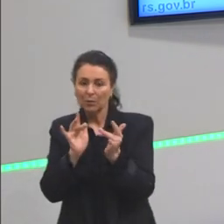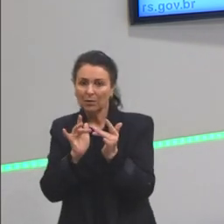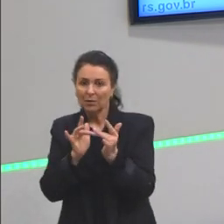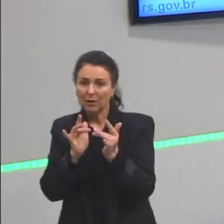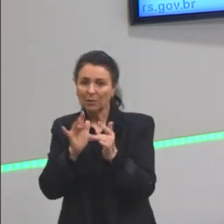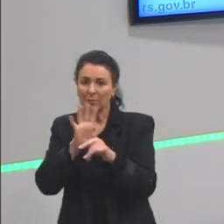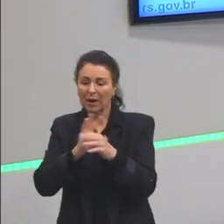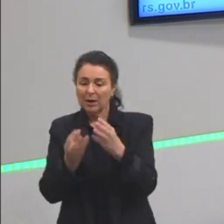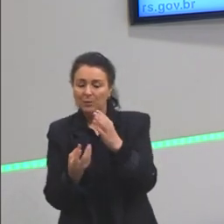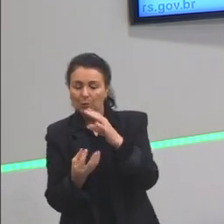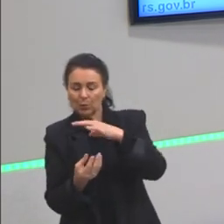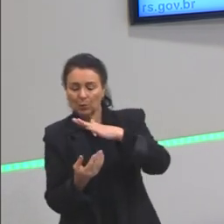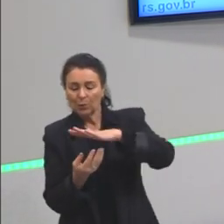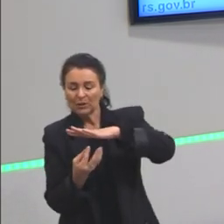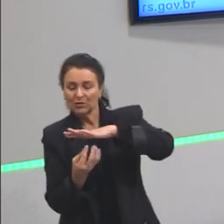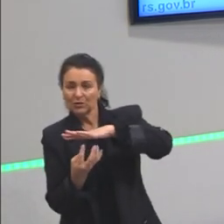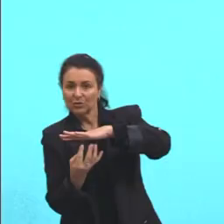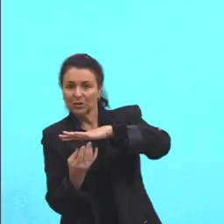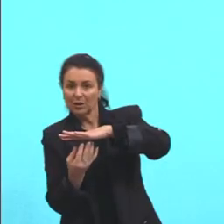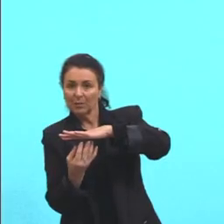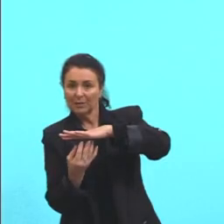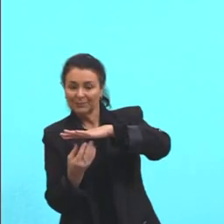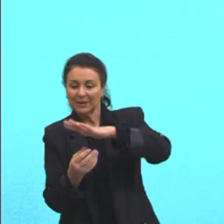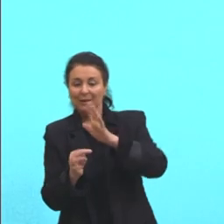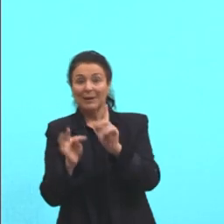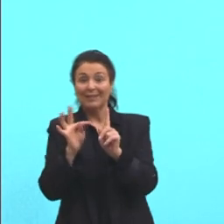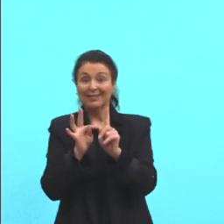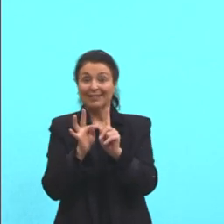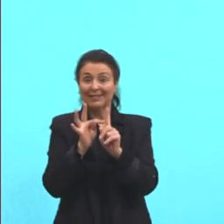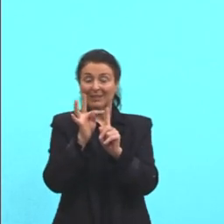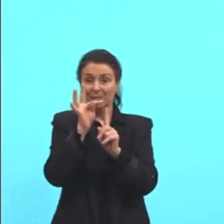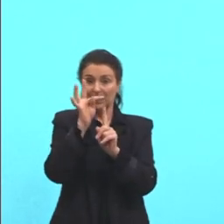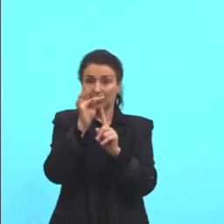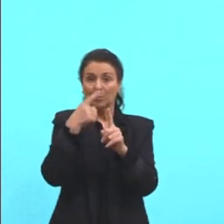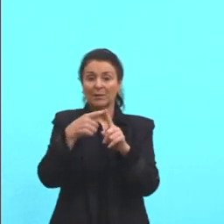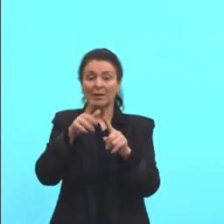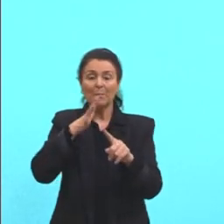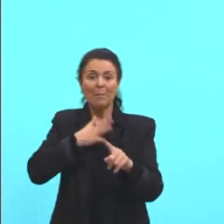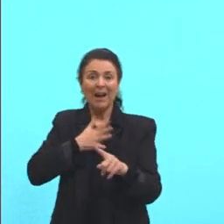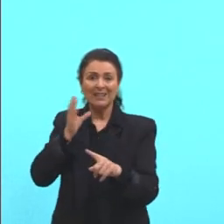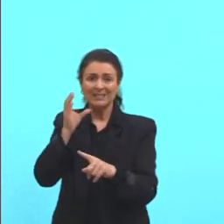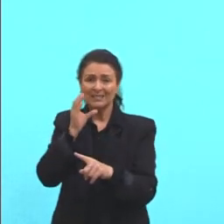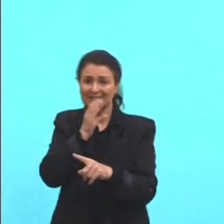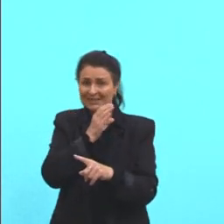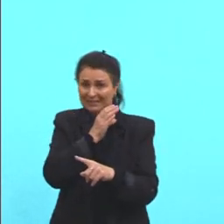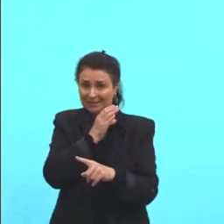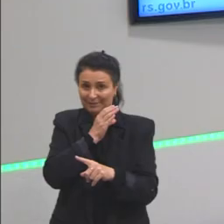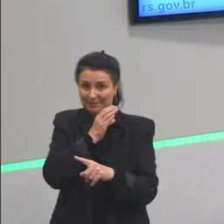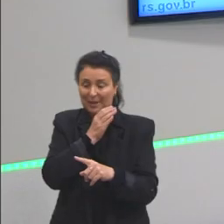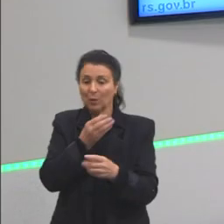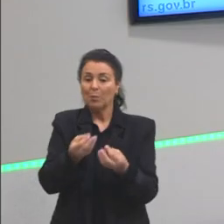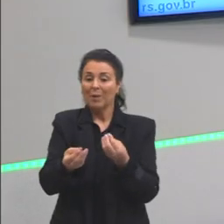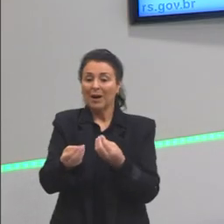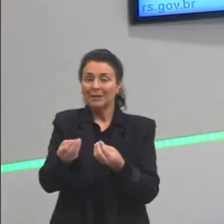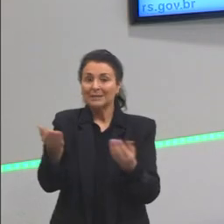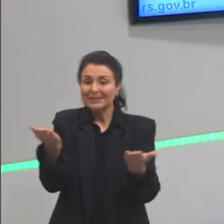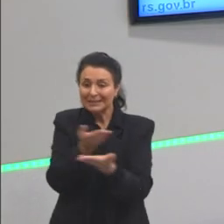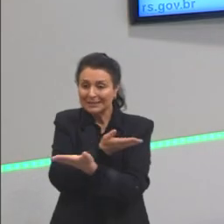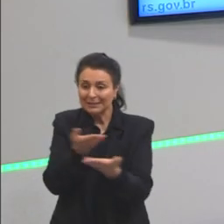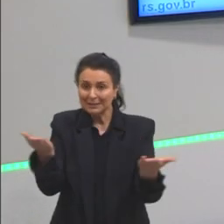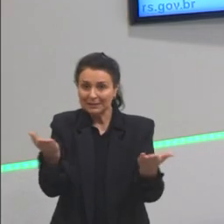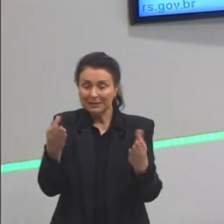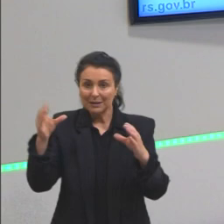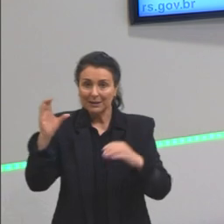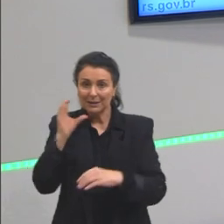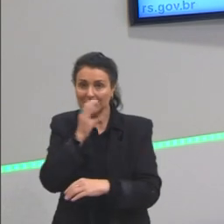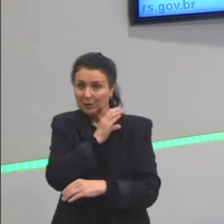da chama e esquentar, aumentar a temperatura, receber mais calor, dessa transferência de calor. Então, esse processo se chama